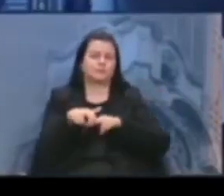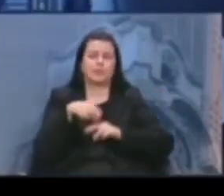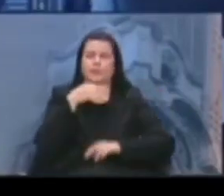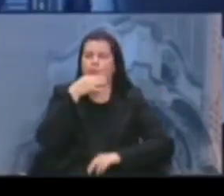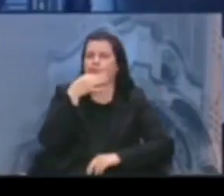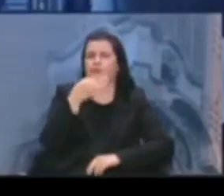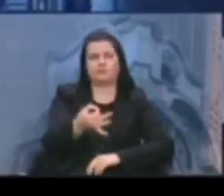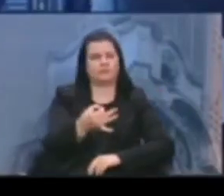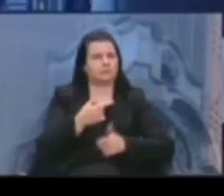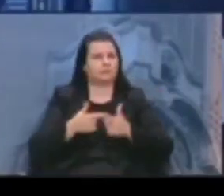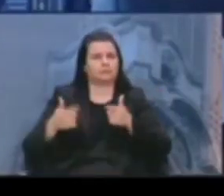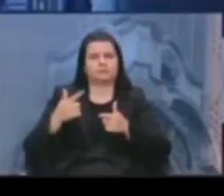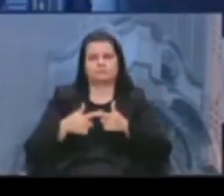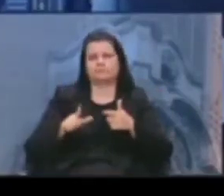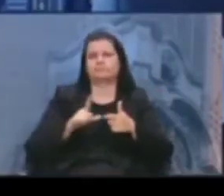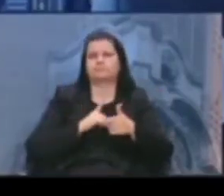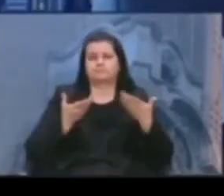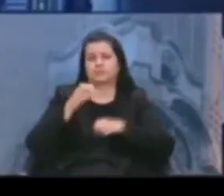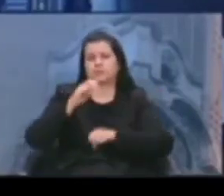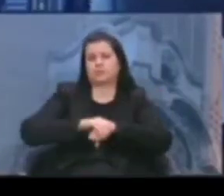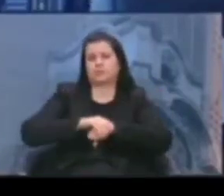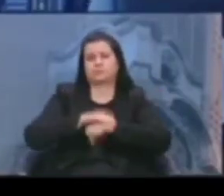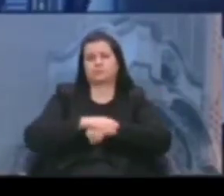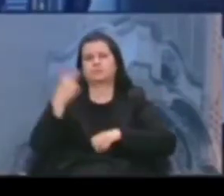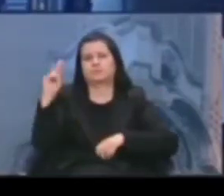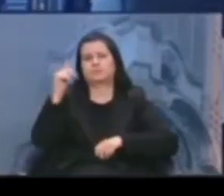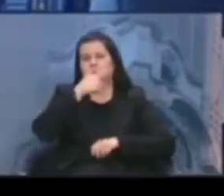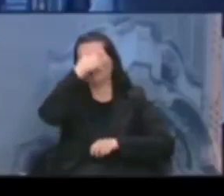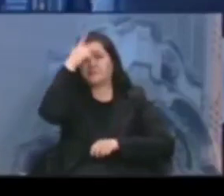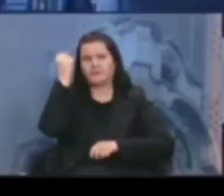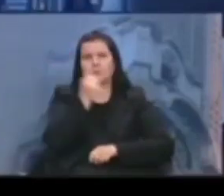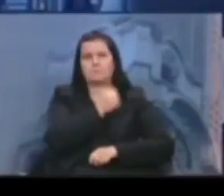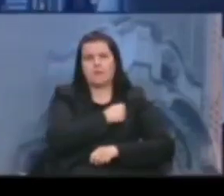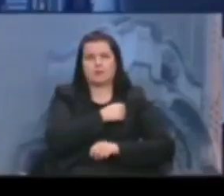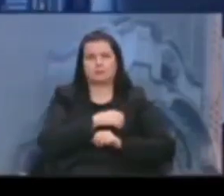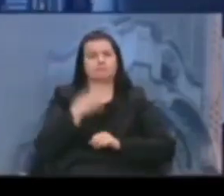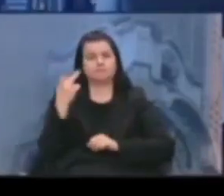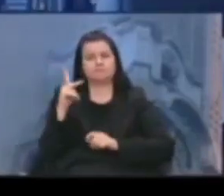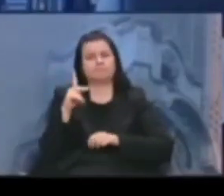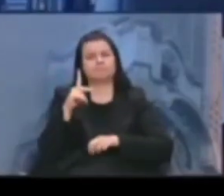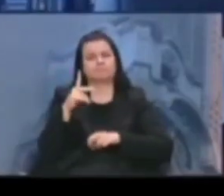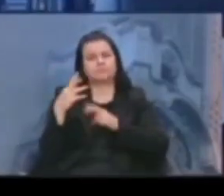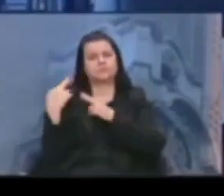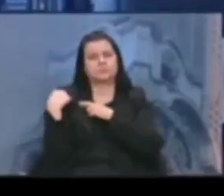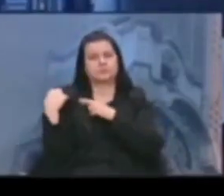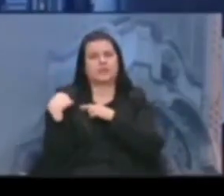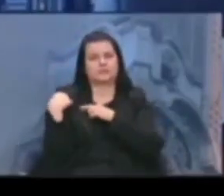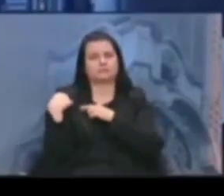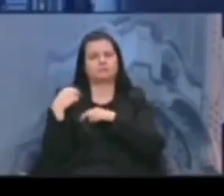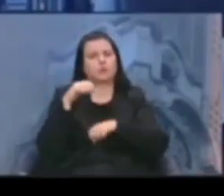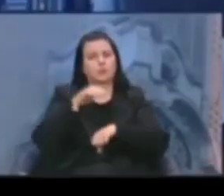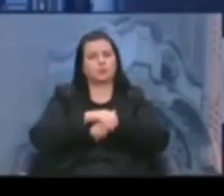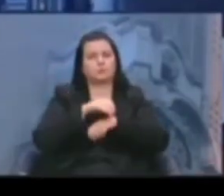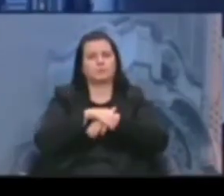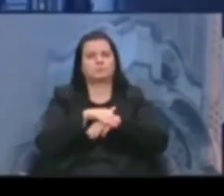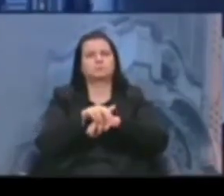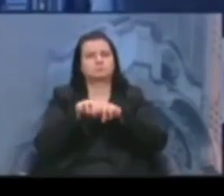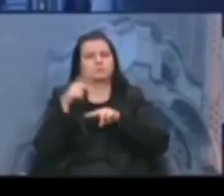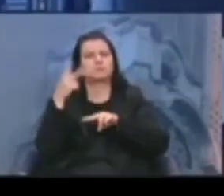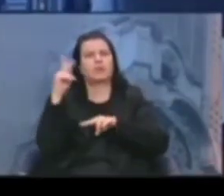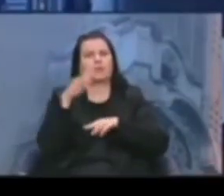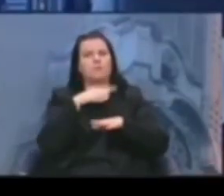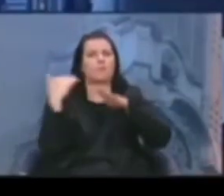imposta pelo prefeito Sebastião Mello, que é o responsável pelas mortes em Porto Alegre,